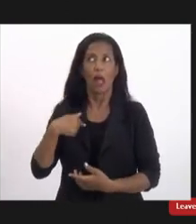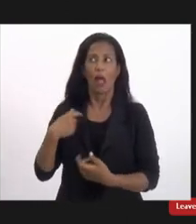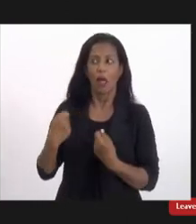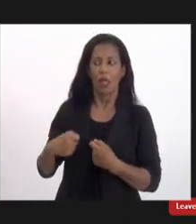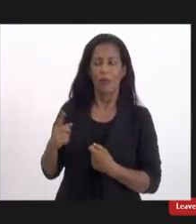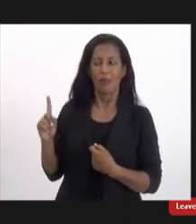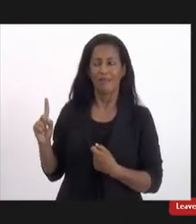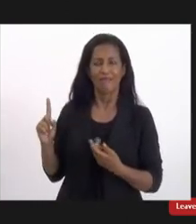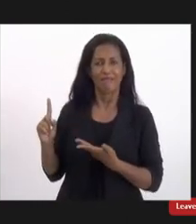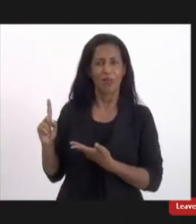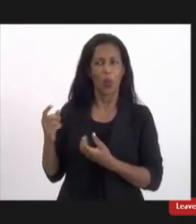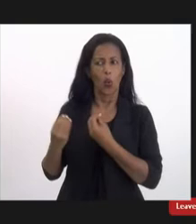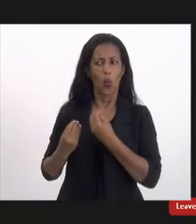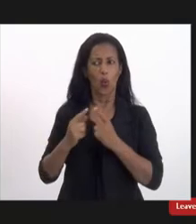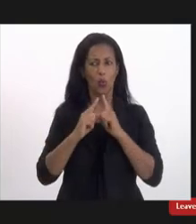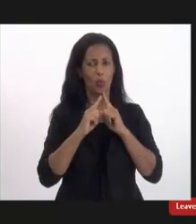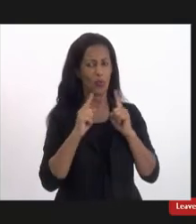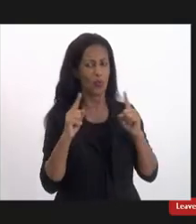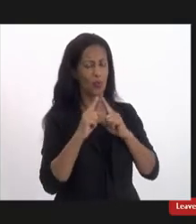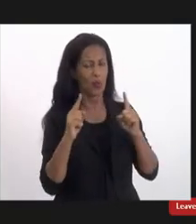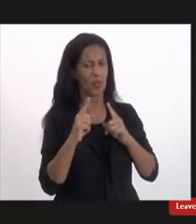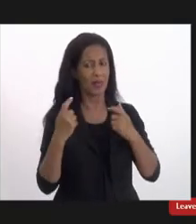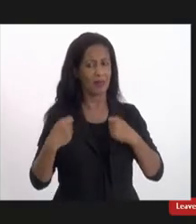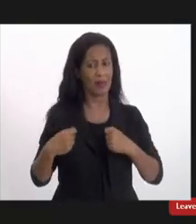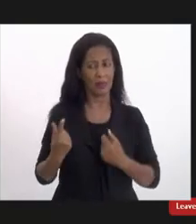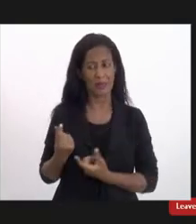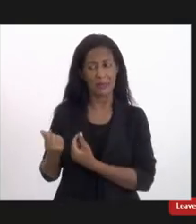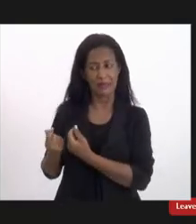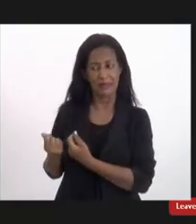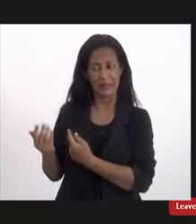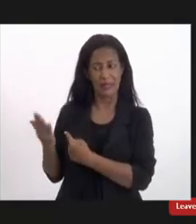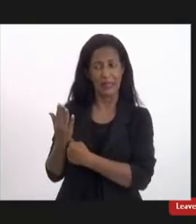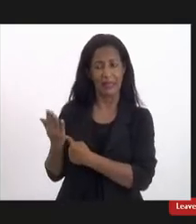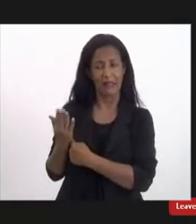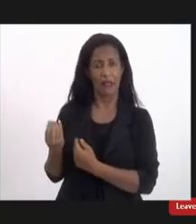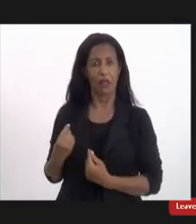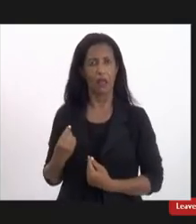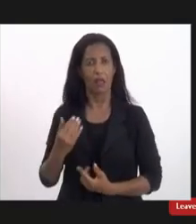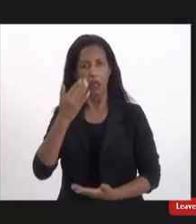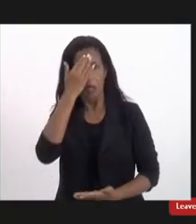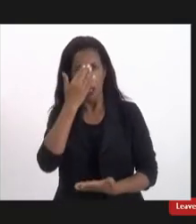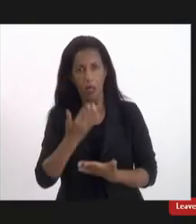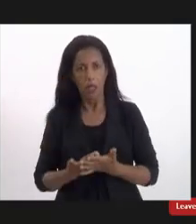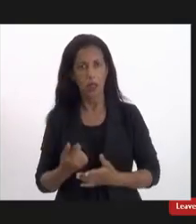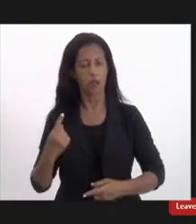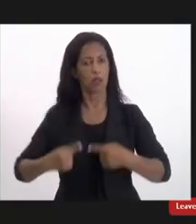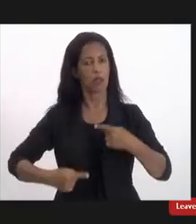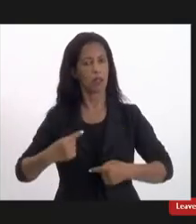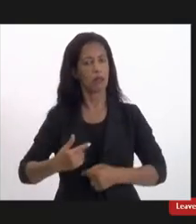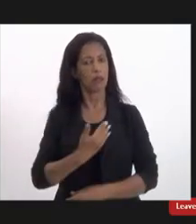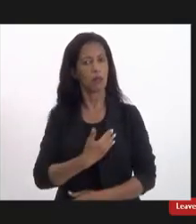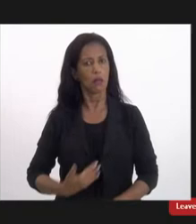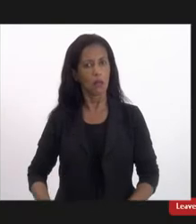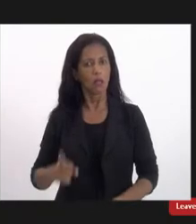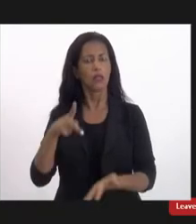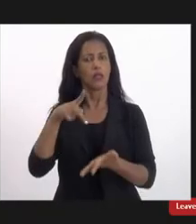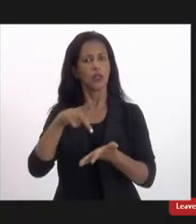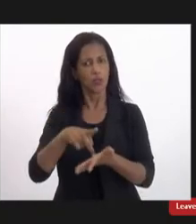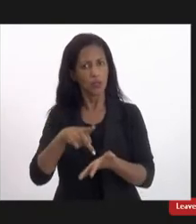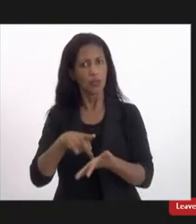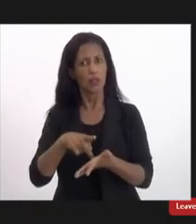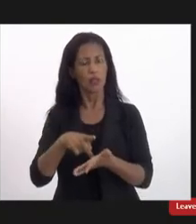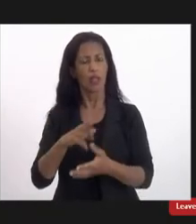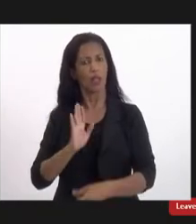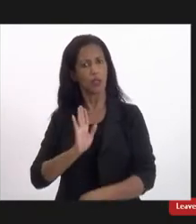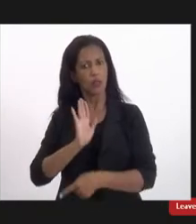como eu vou fazer essa denúncia mas a gente tem que acreditar numa política pública que realmente vai tirar